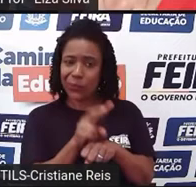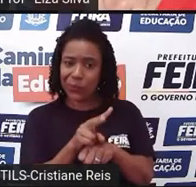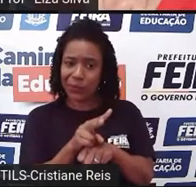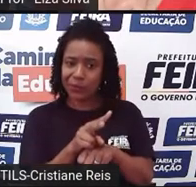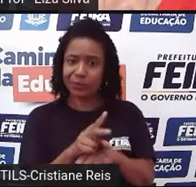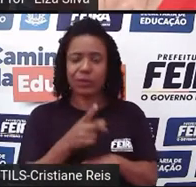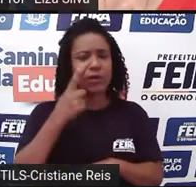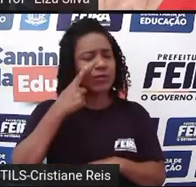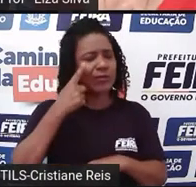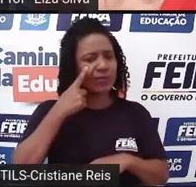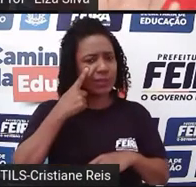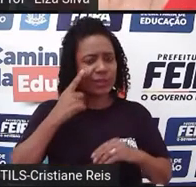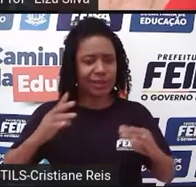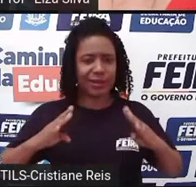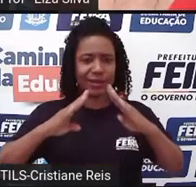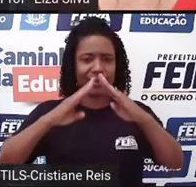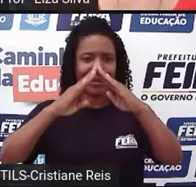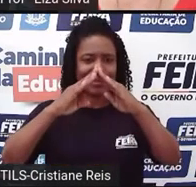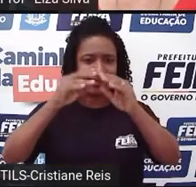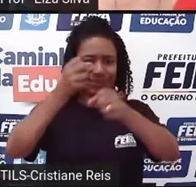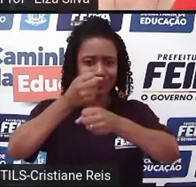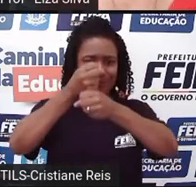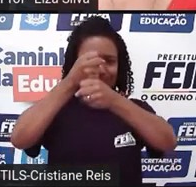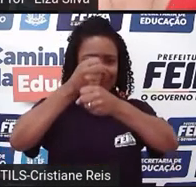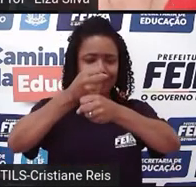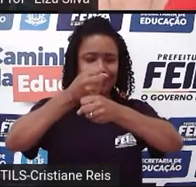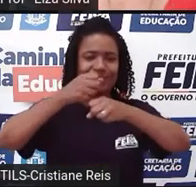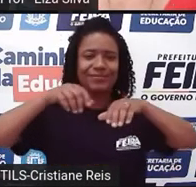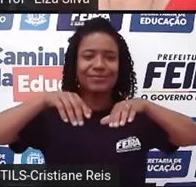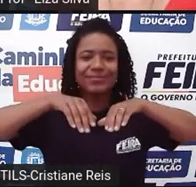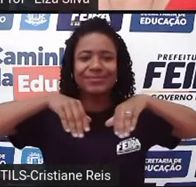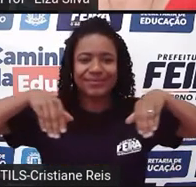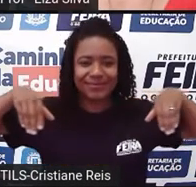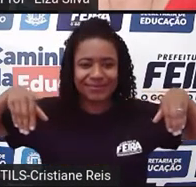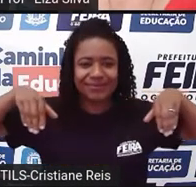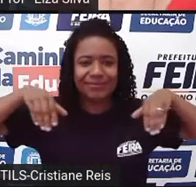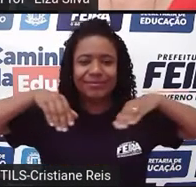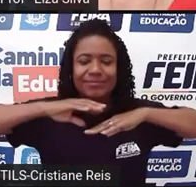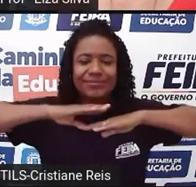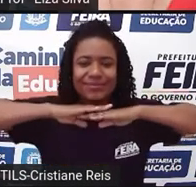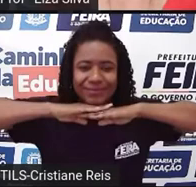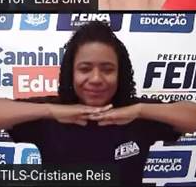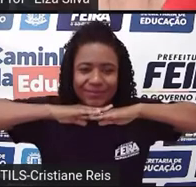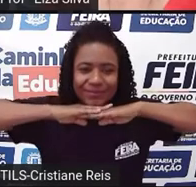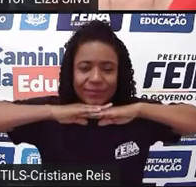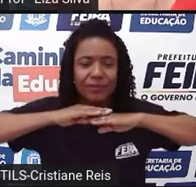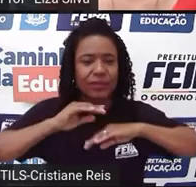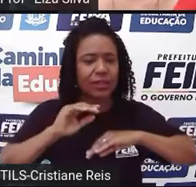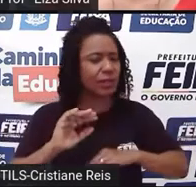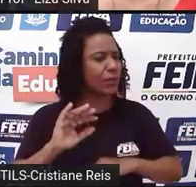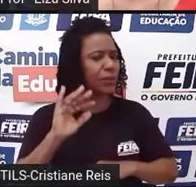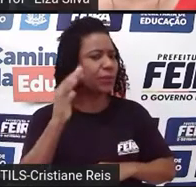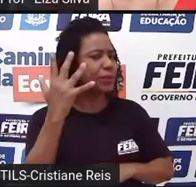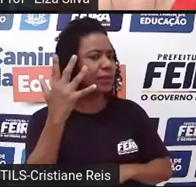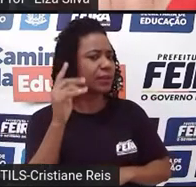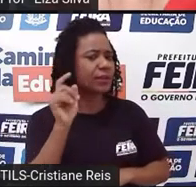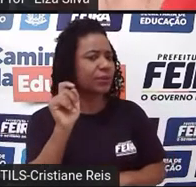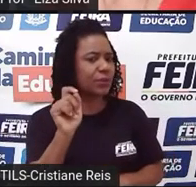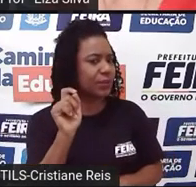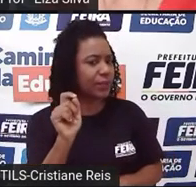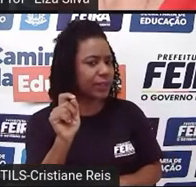sacada. O que será, né? Que vai acontecer nessa sacada? Qual a importância dela na história?